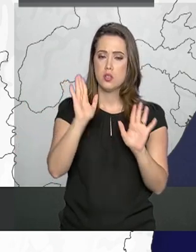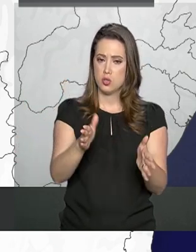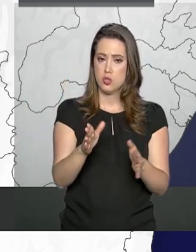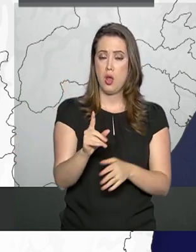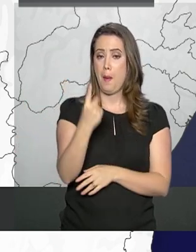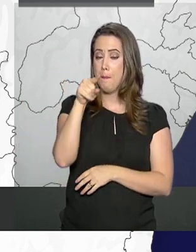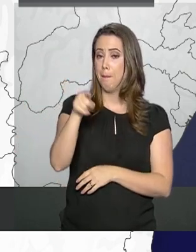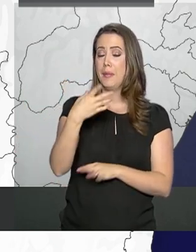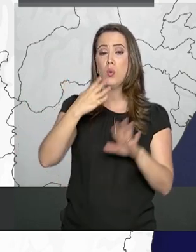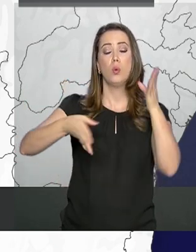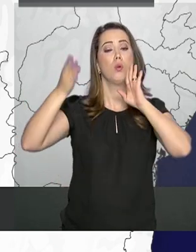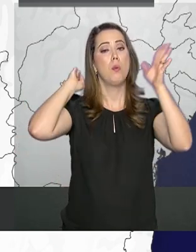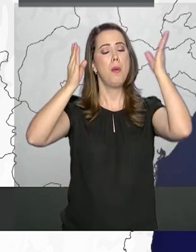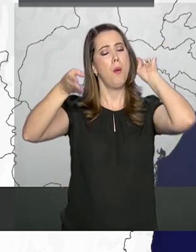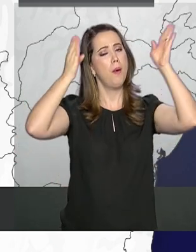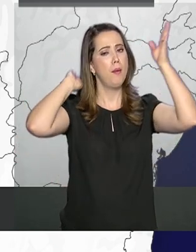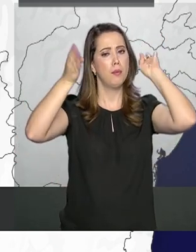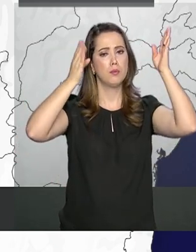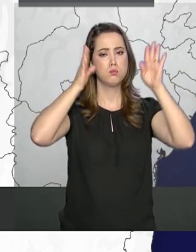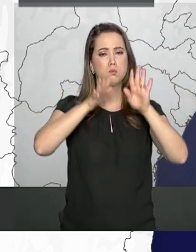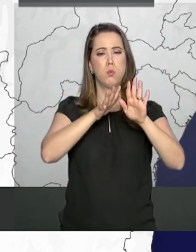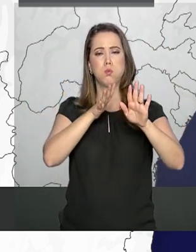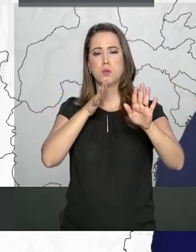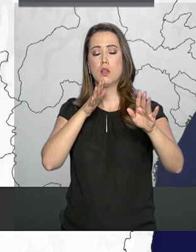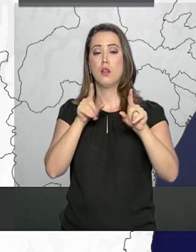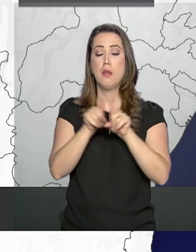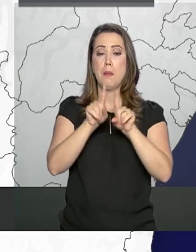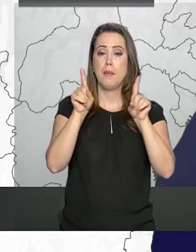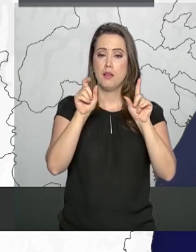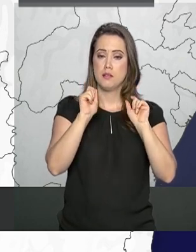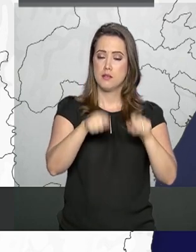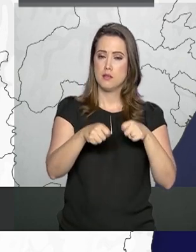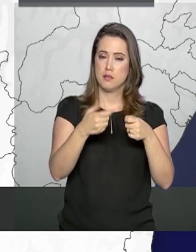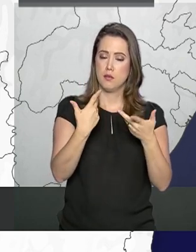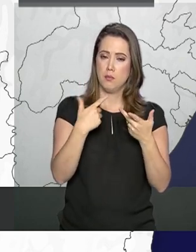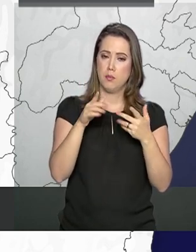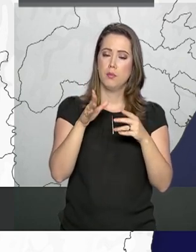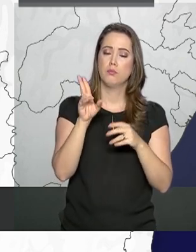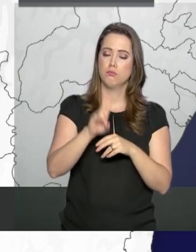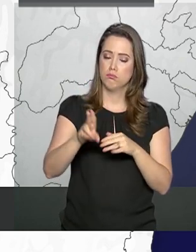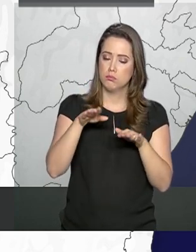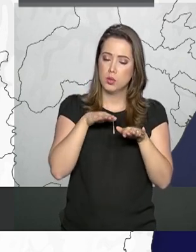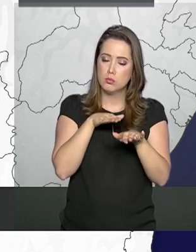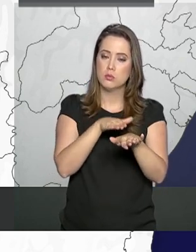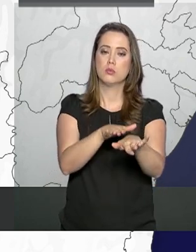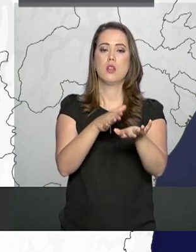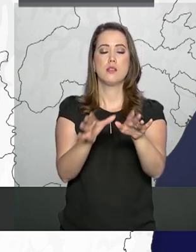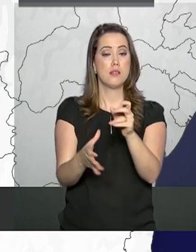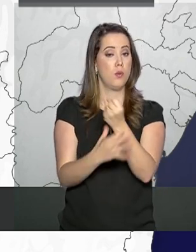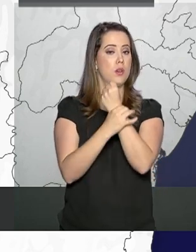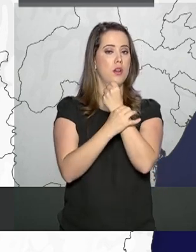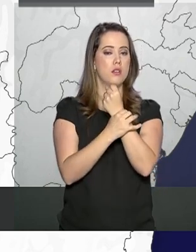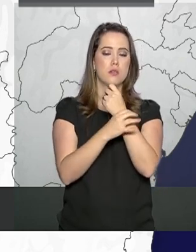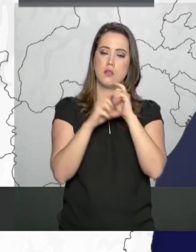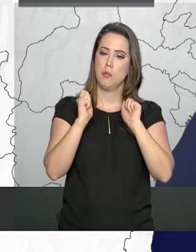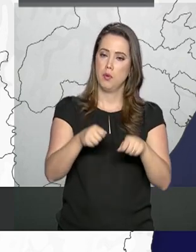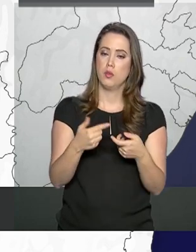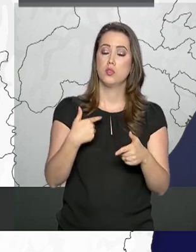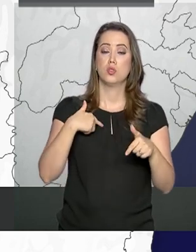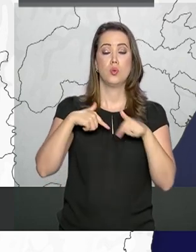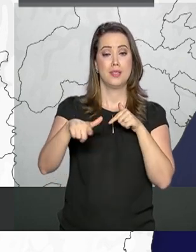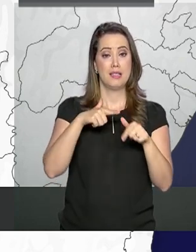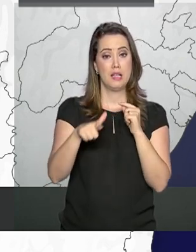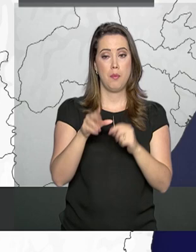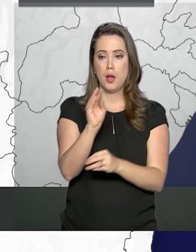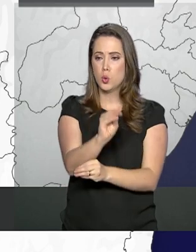quase mil carretas, com condição de trafegabilidade, com condição de segurança. Então, a gente pôde atestar que os serviços